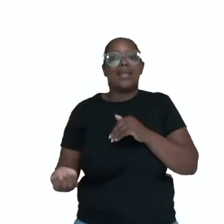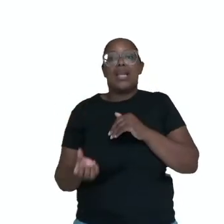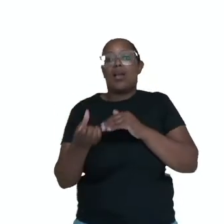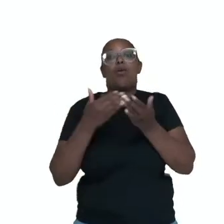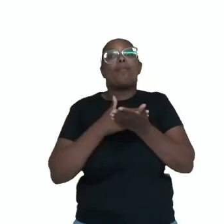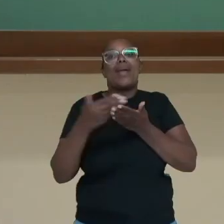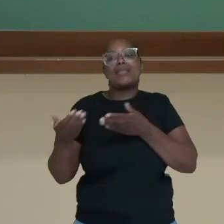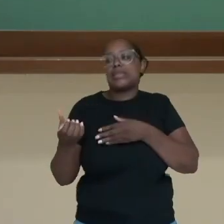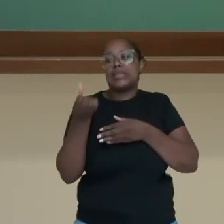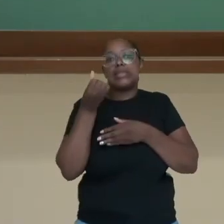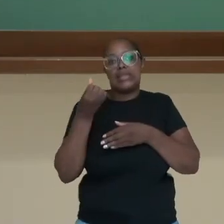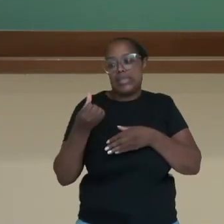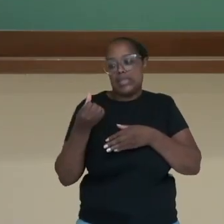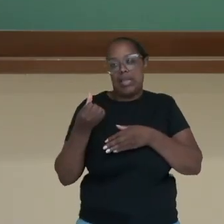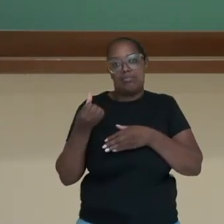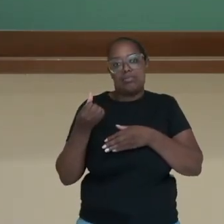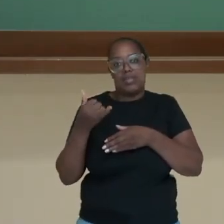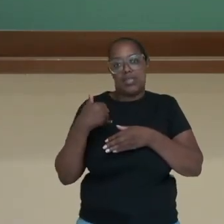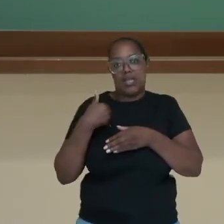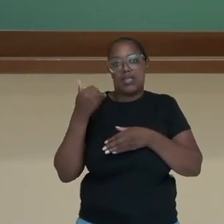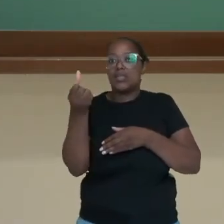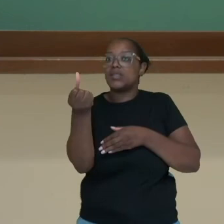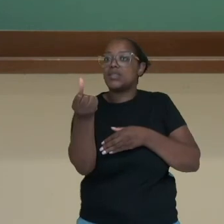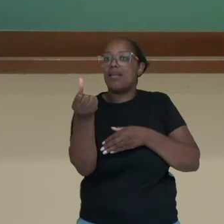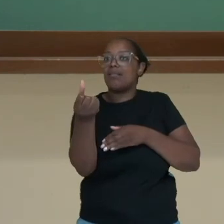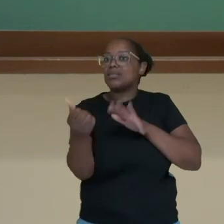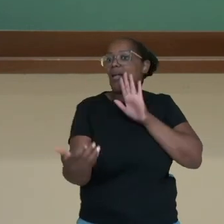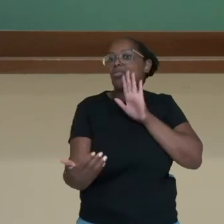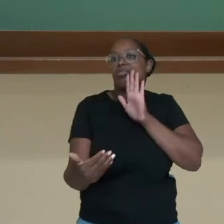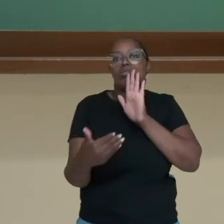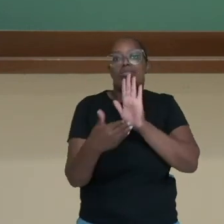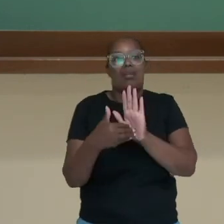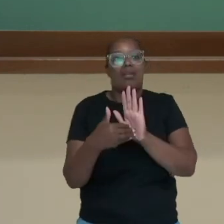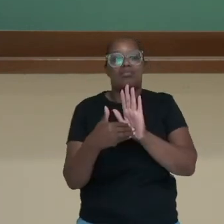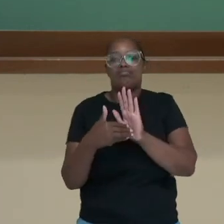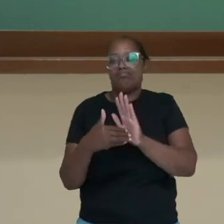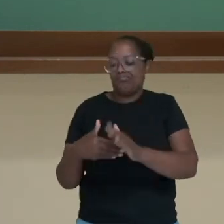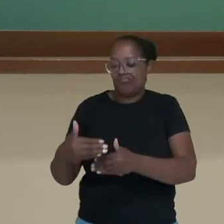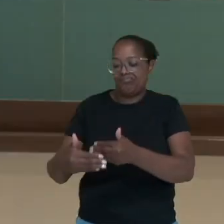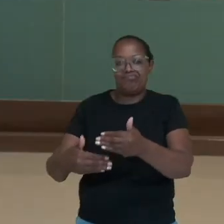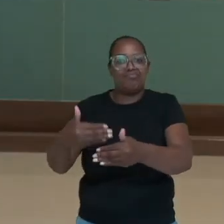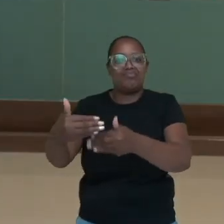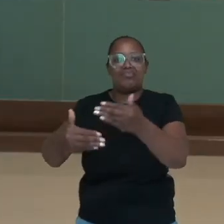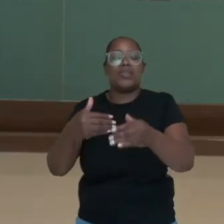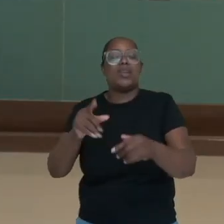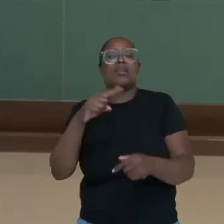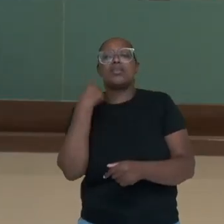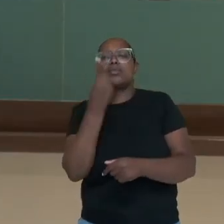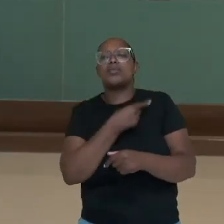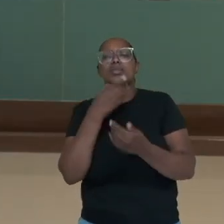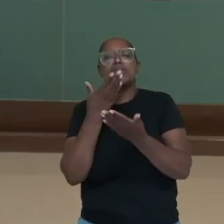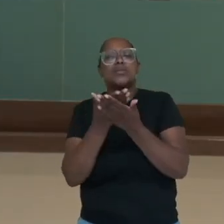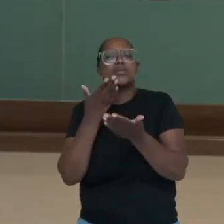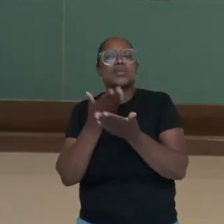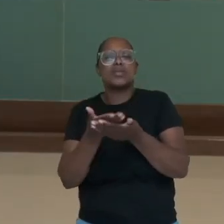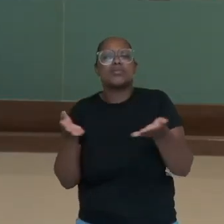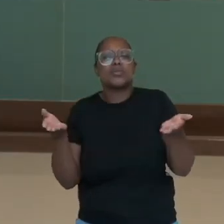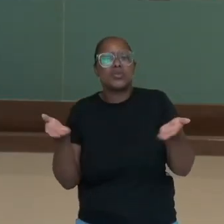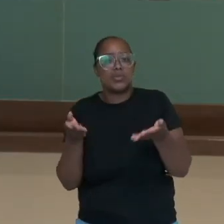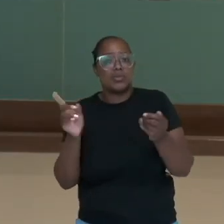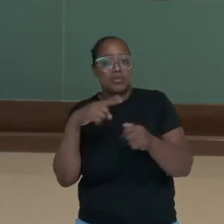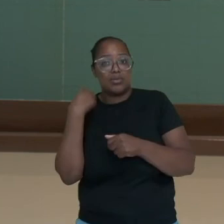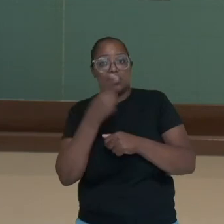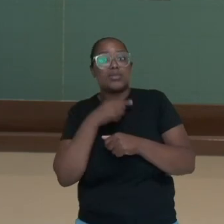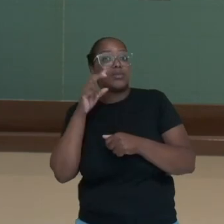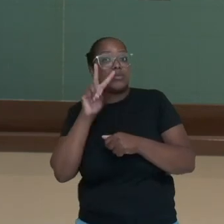idade que, né? Sem limite ali. E o que nós estudamos então? Nós vimos que a